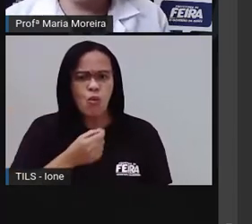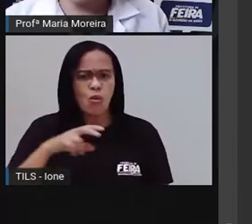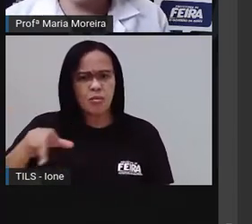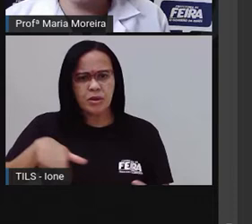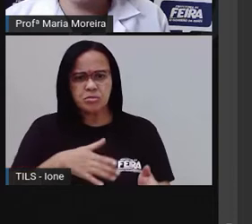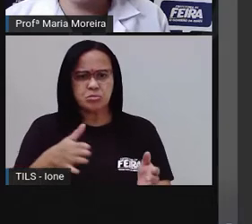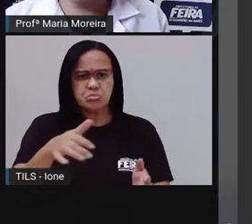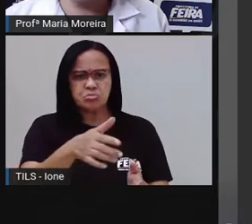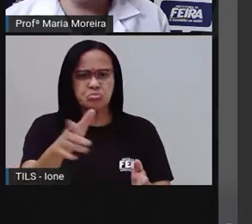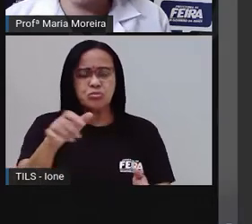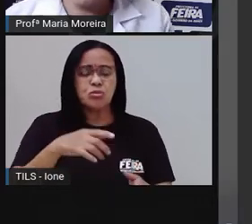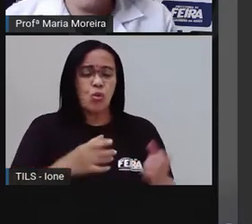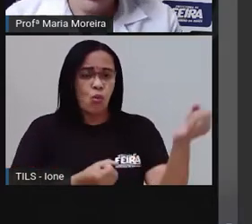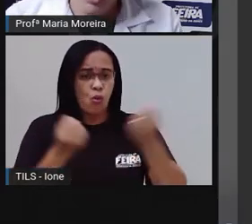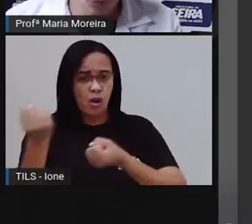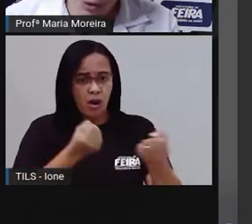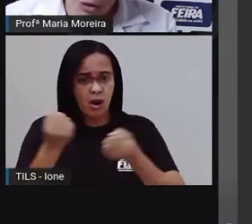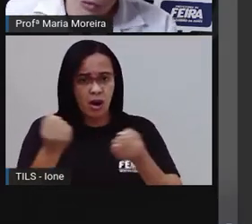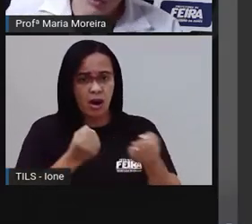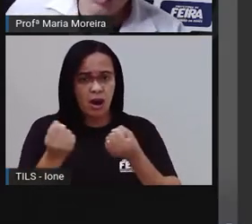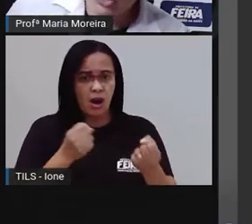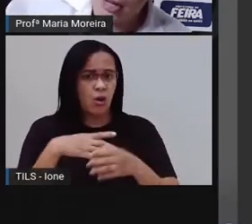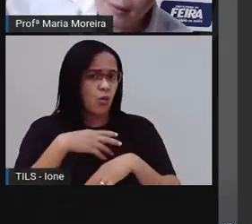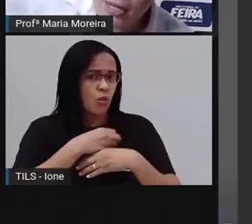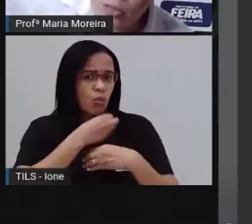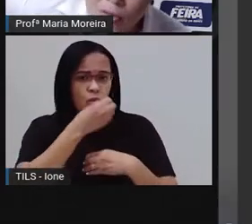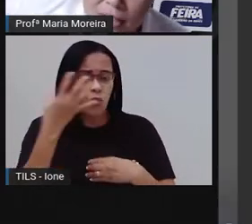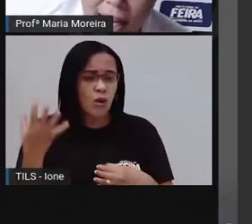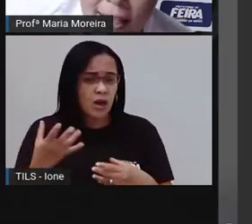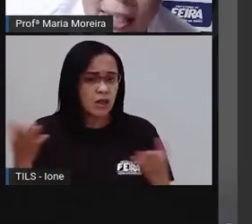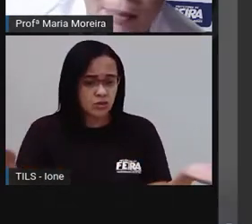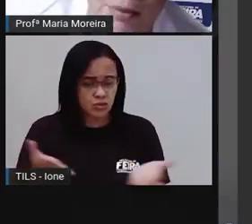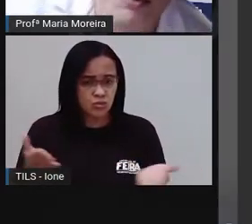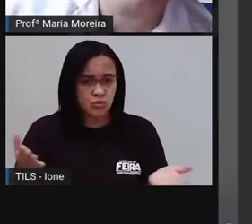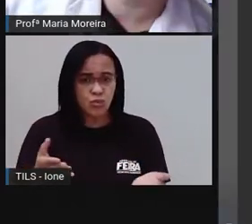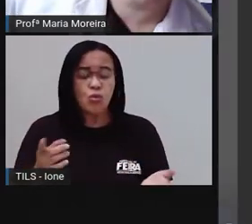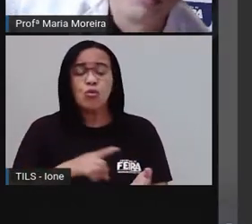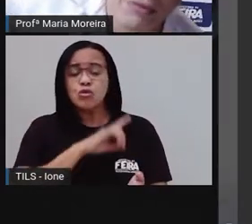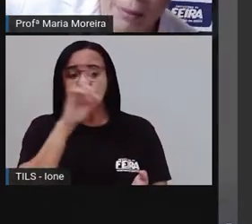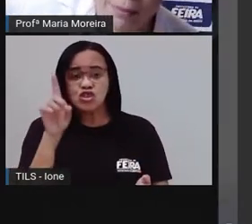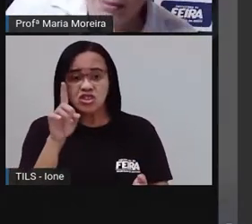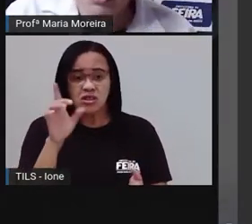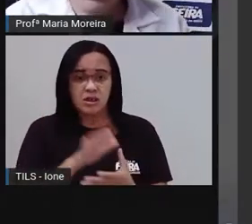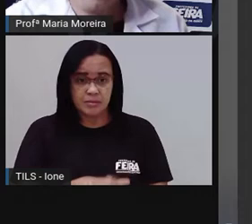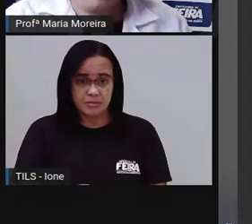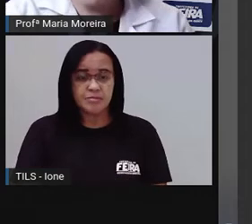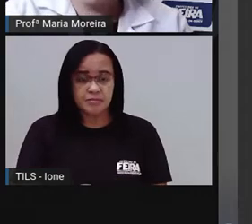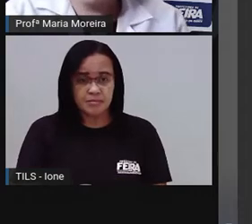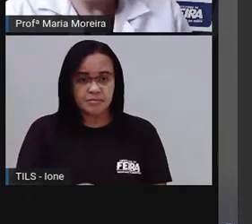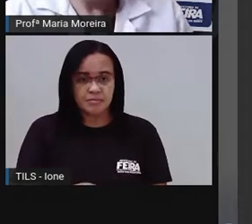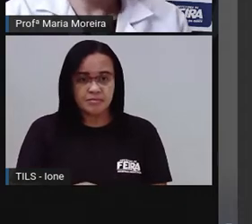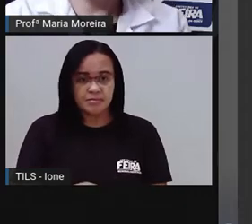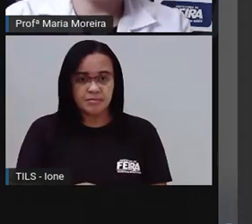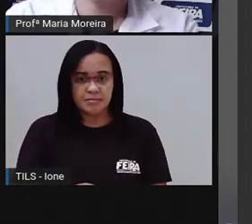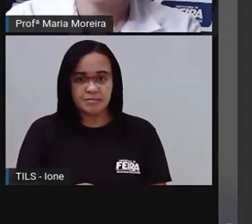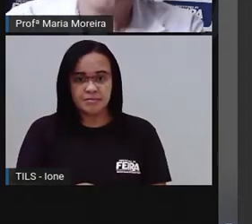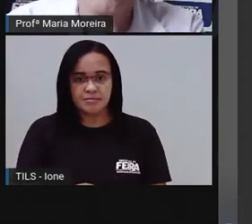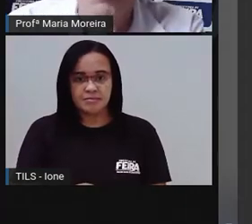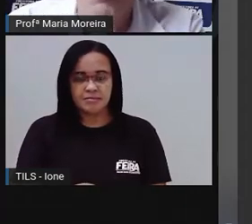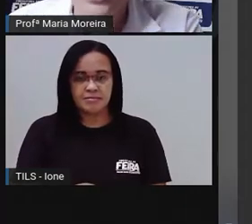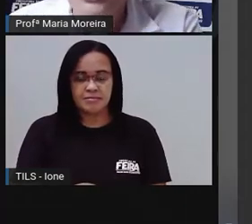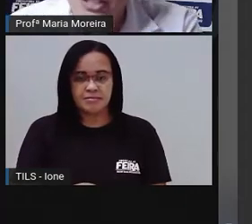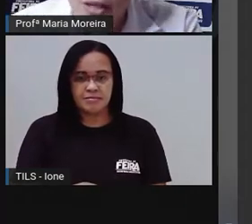eu botar aqui pra gente fazer a continha, eu posso, vou puxar mais uma vez a cadeira da Pró pra frente, que pra ficar bem próximo da mesa, tá?